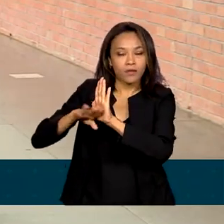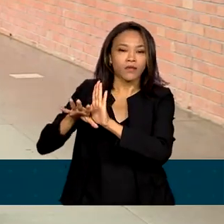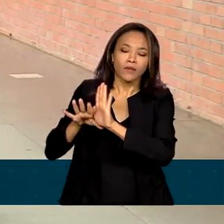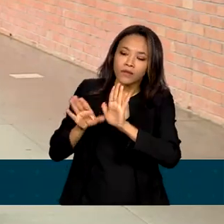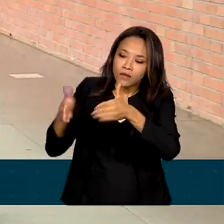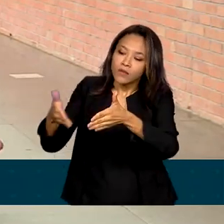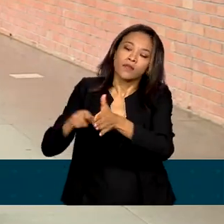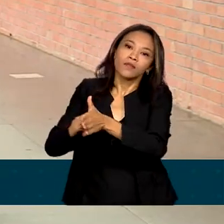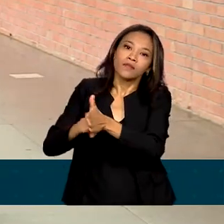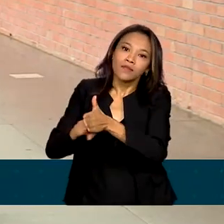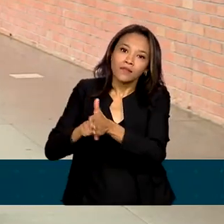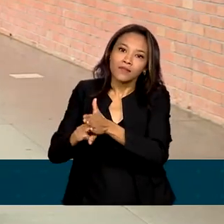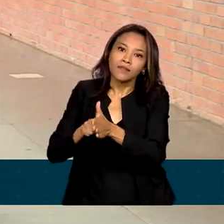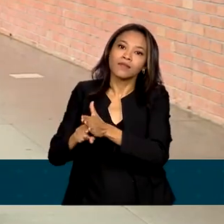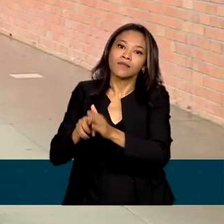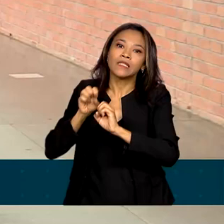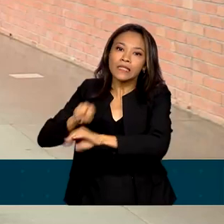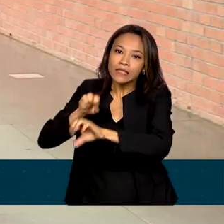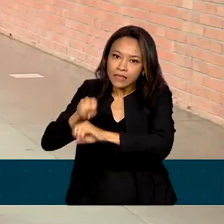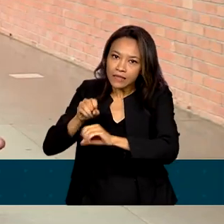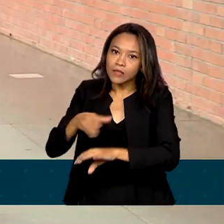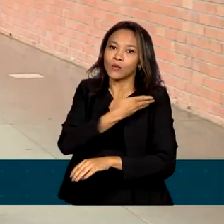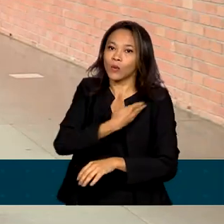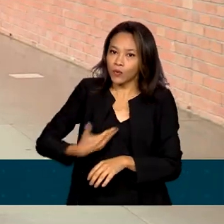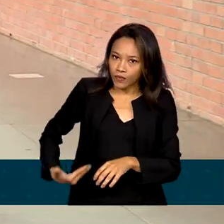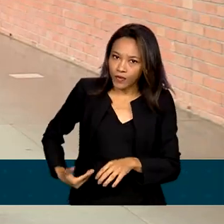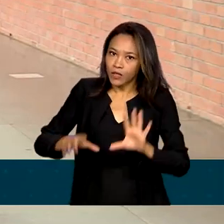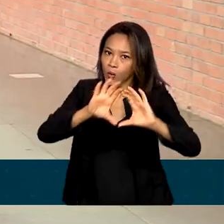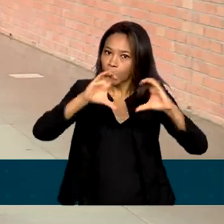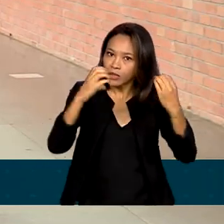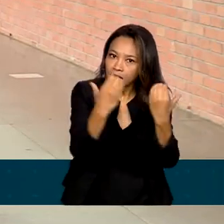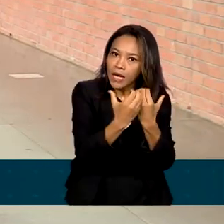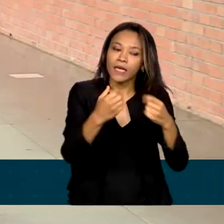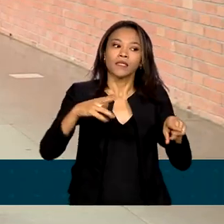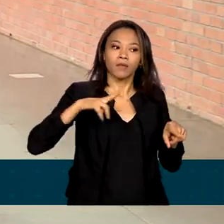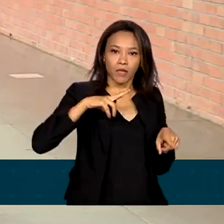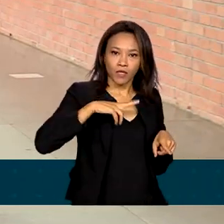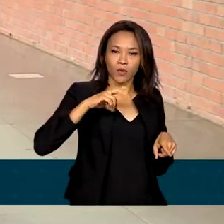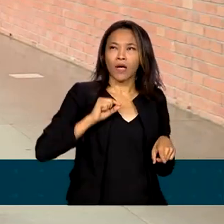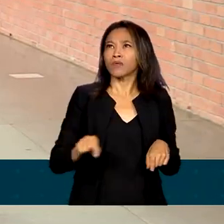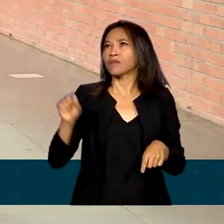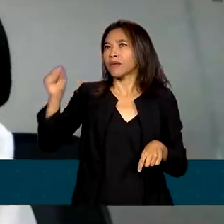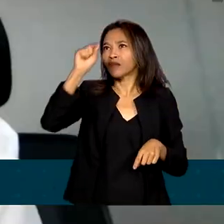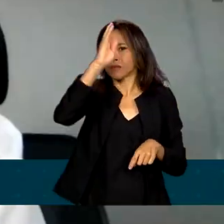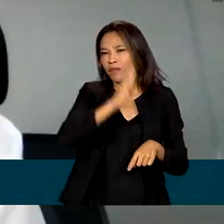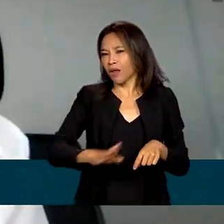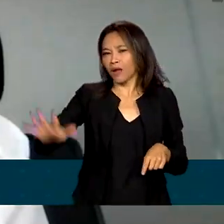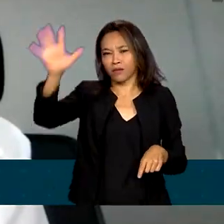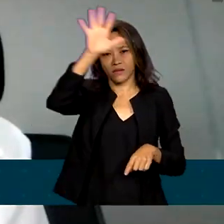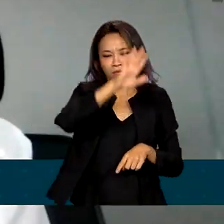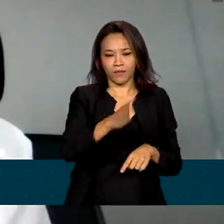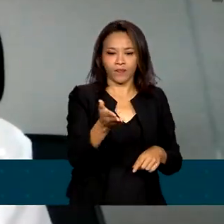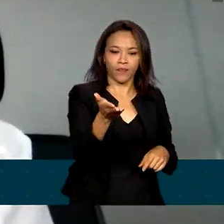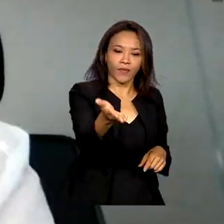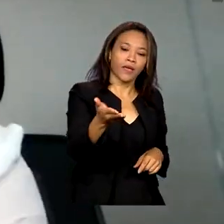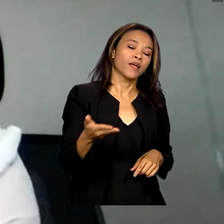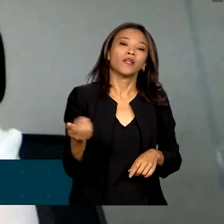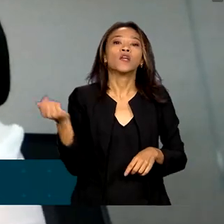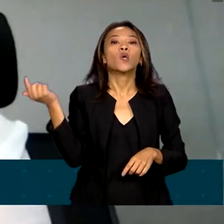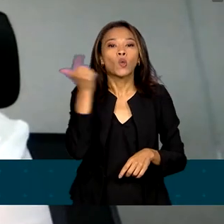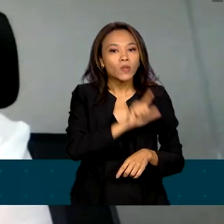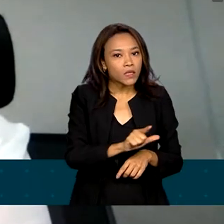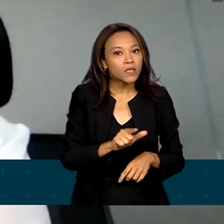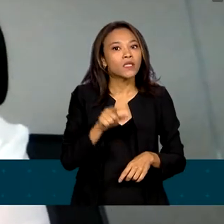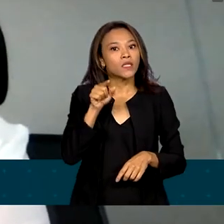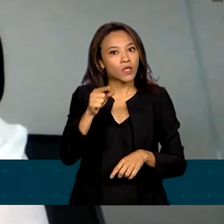instituições de ensino e pesquisa públicas, comunitárias e particulares de todo o país. Foi possível conceder esse número